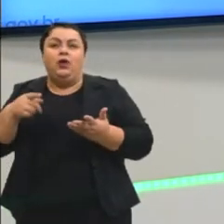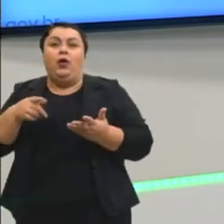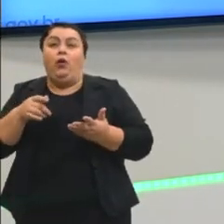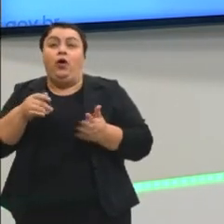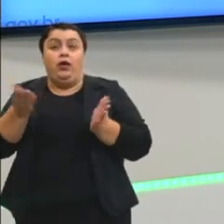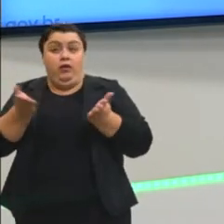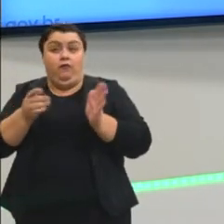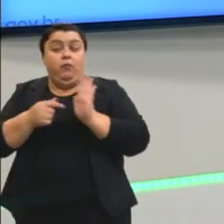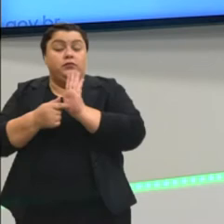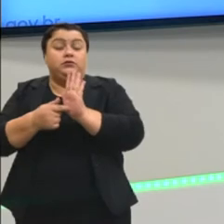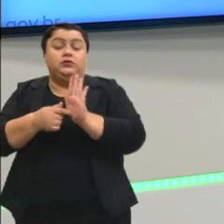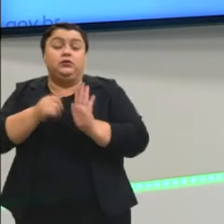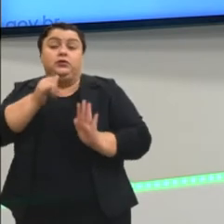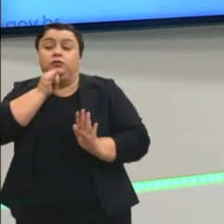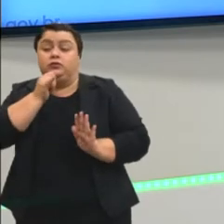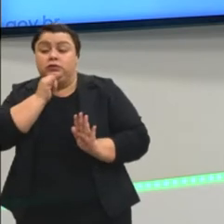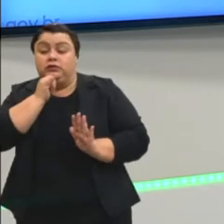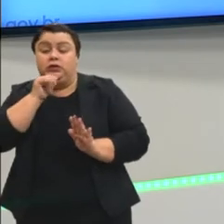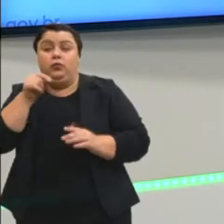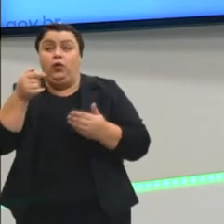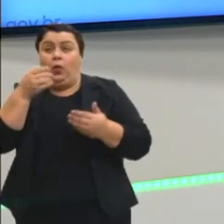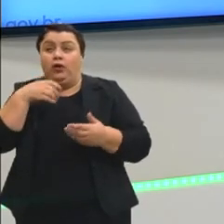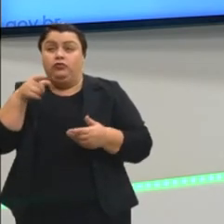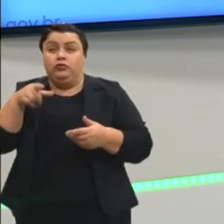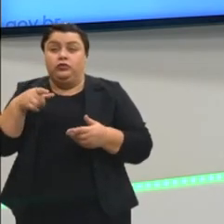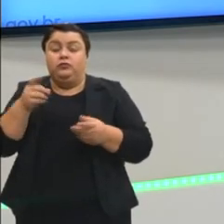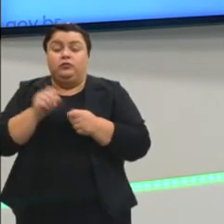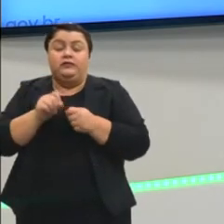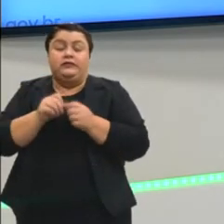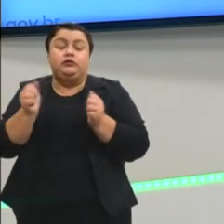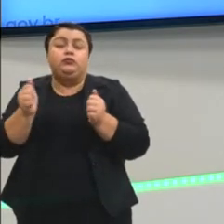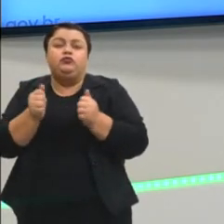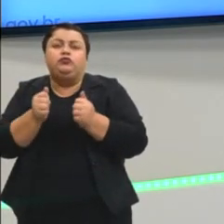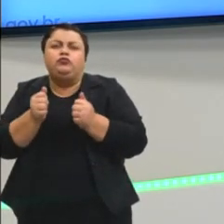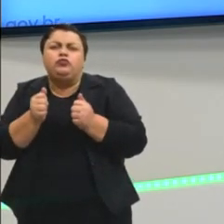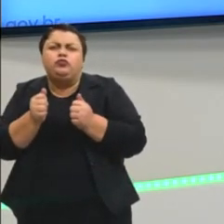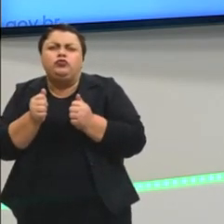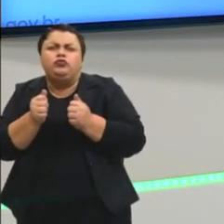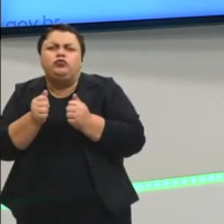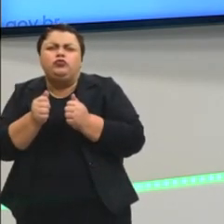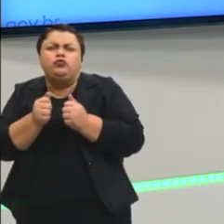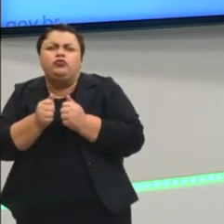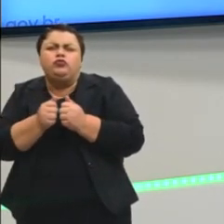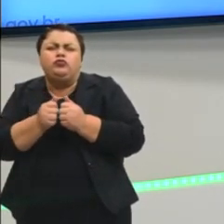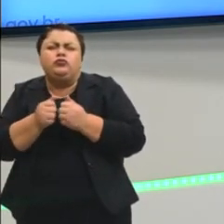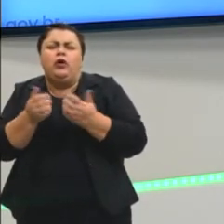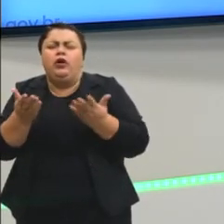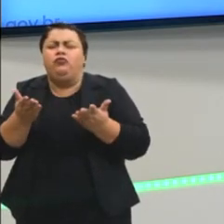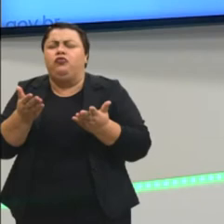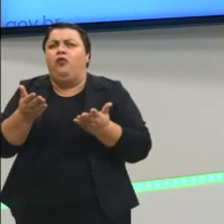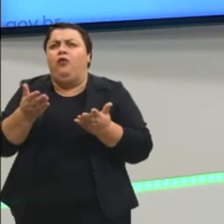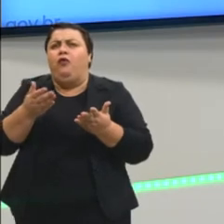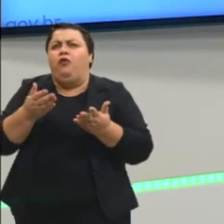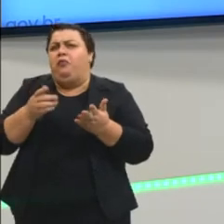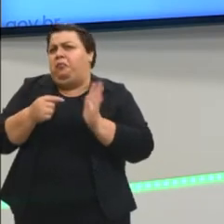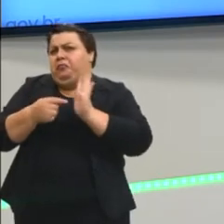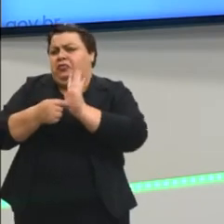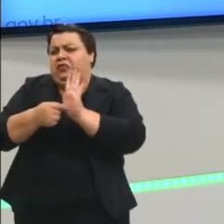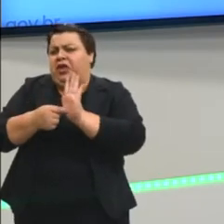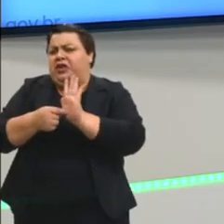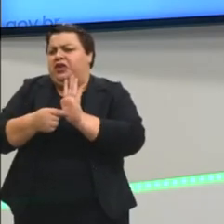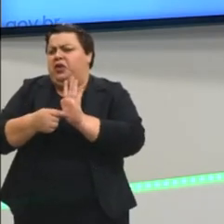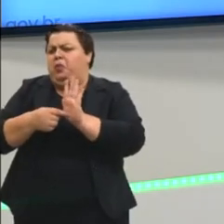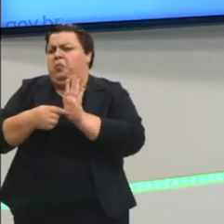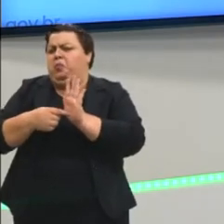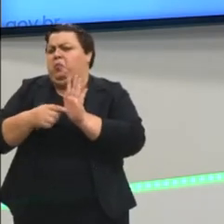exemplos. Acho que a gente vai construir isso. Acho que nada melhor do que exemplificar. Em vez de ficar aqui só trazendo teoria